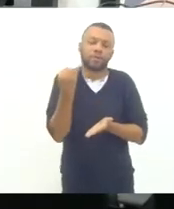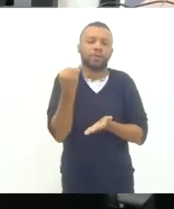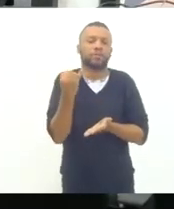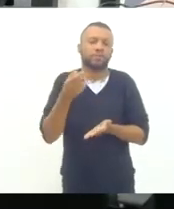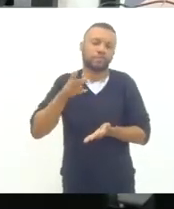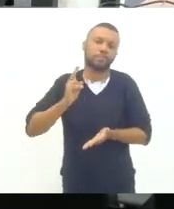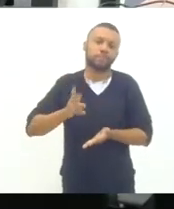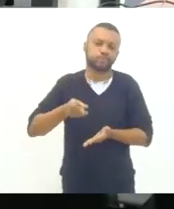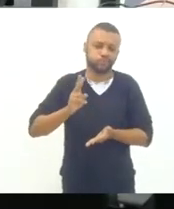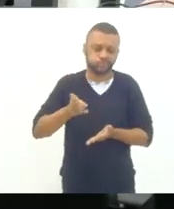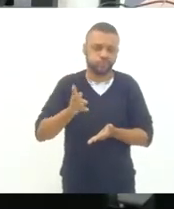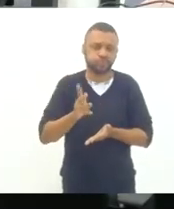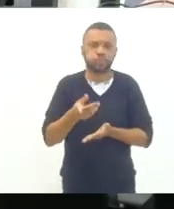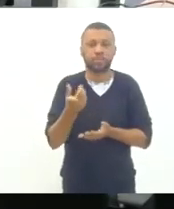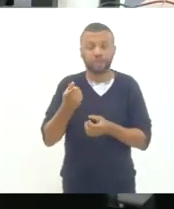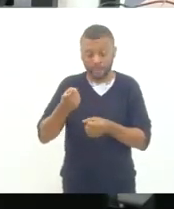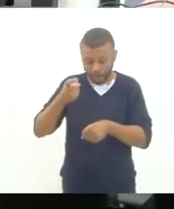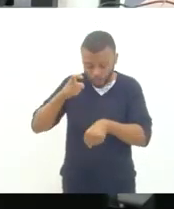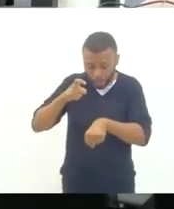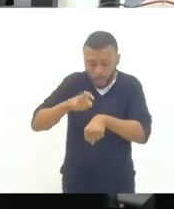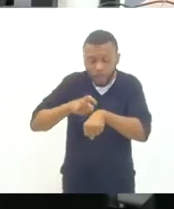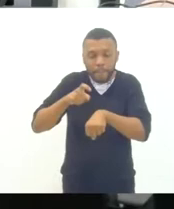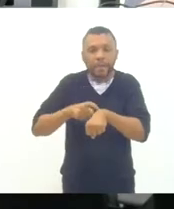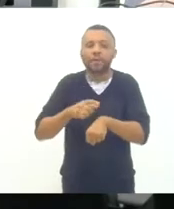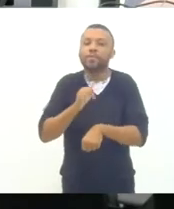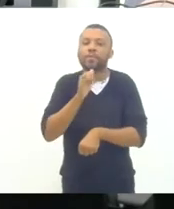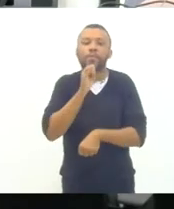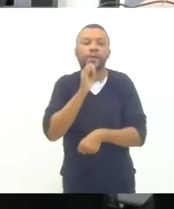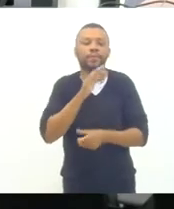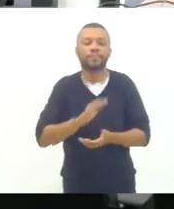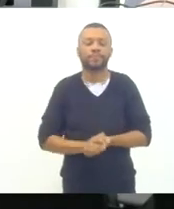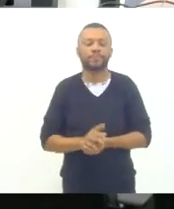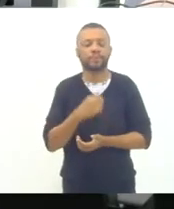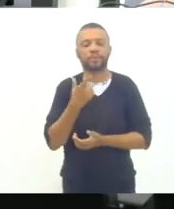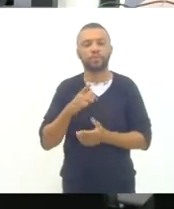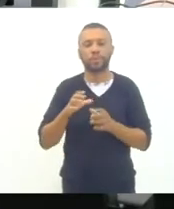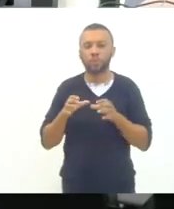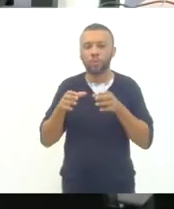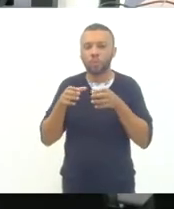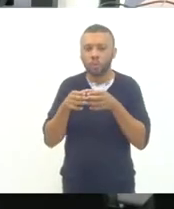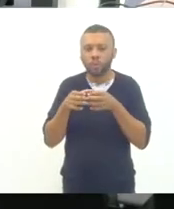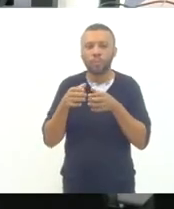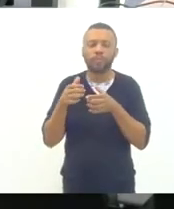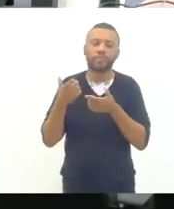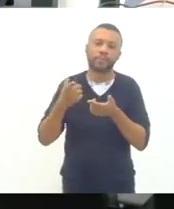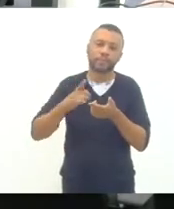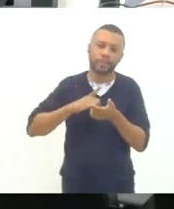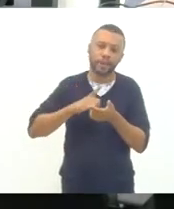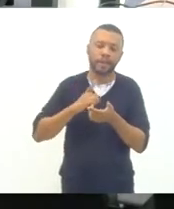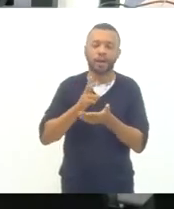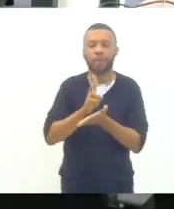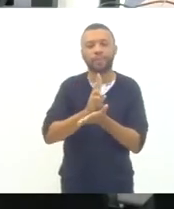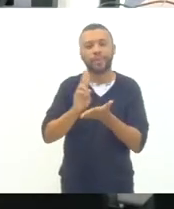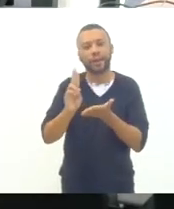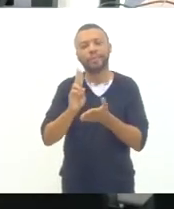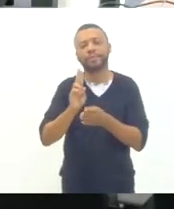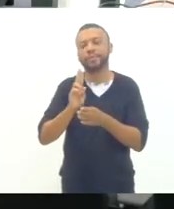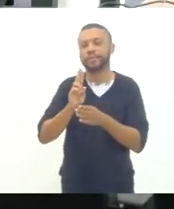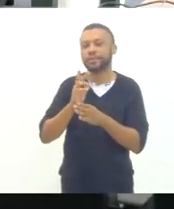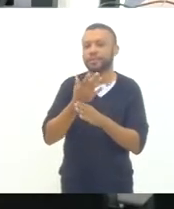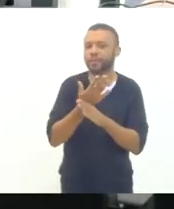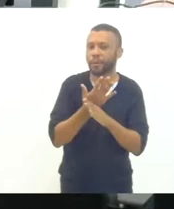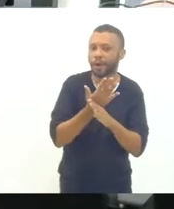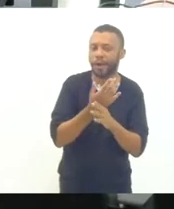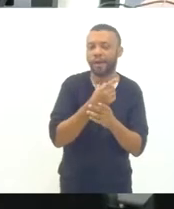nesse momento por exemplo estamos com um grupo de trabalho onde tem o ERG onde tem representantes do CEP